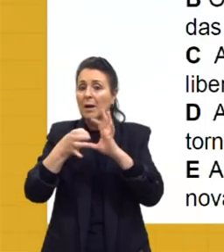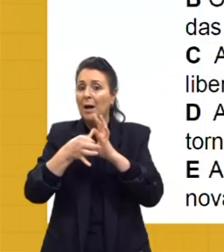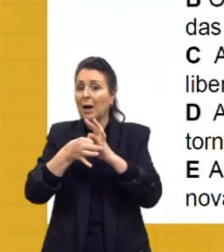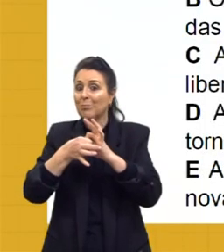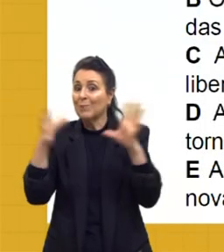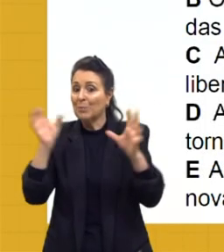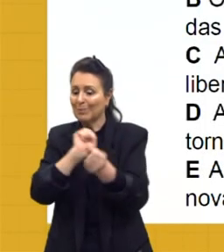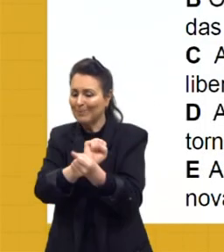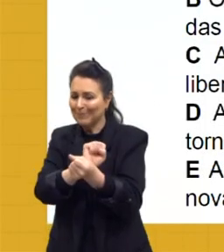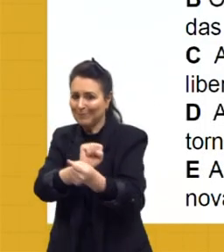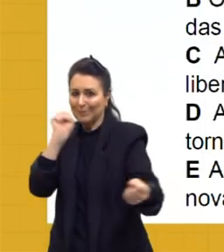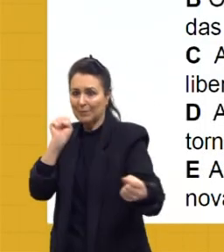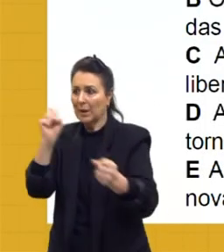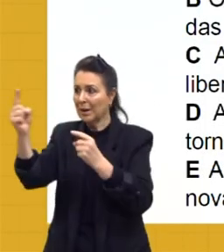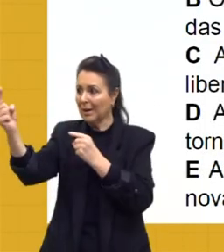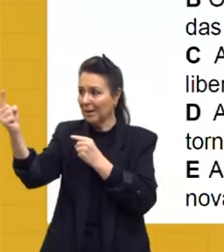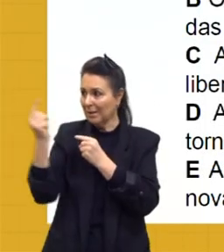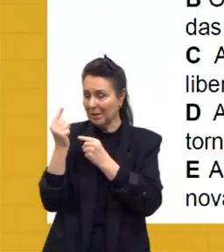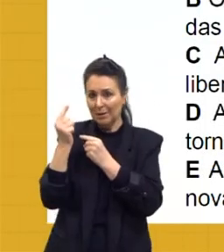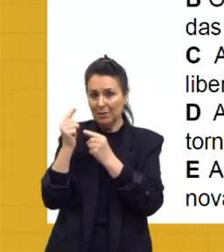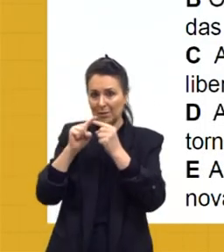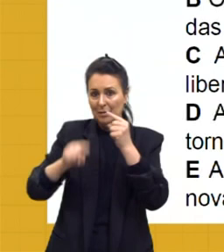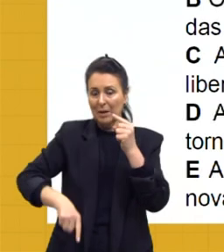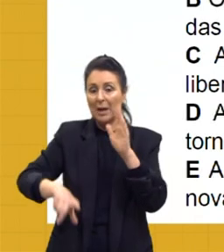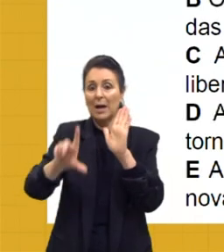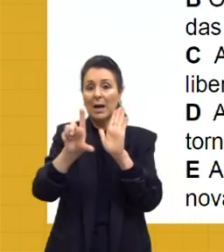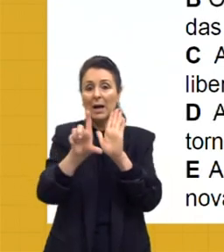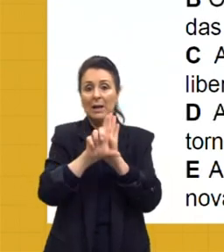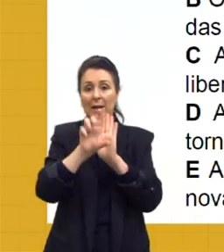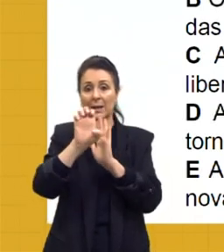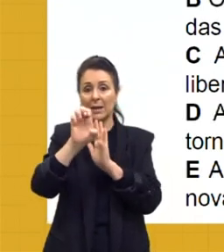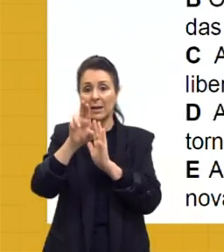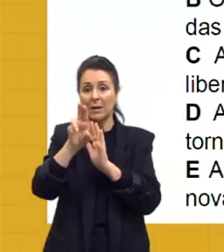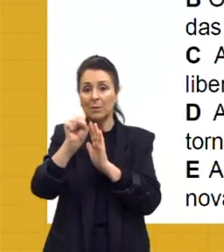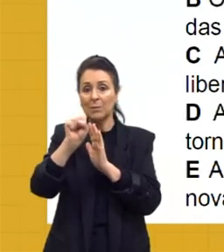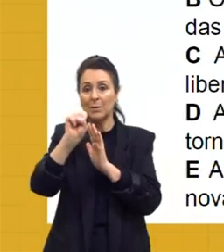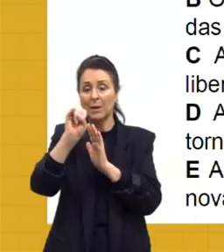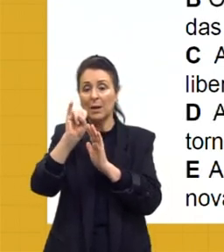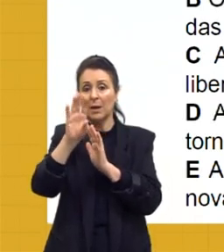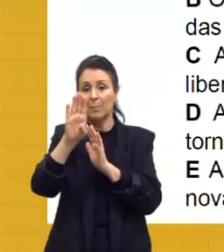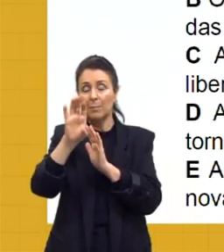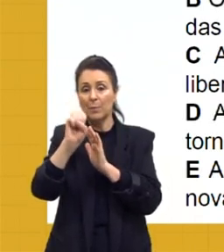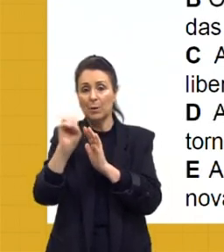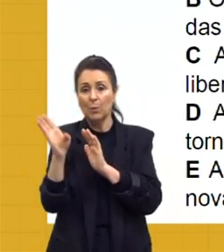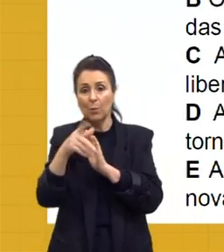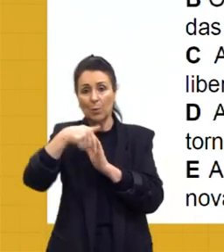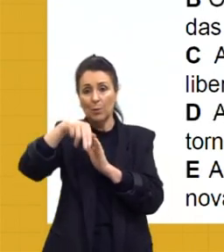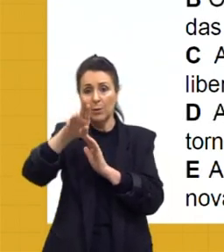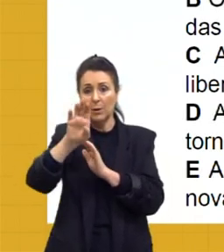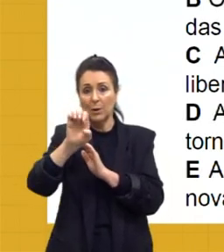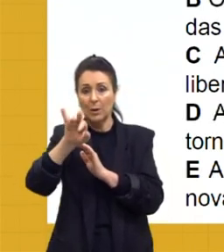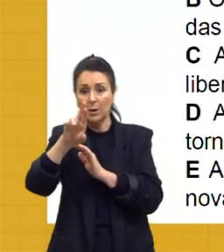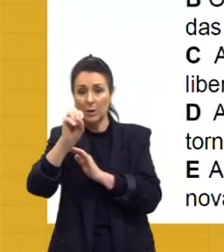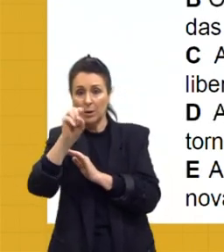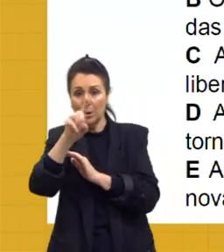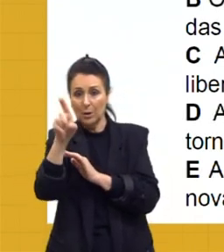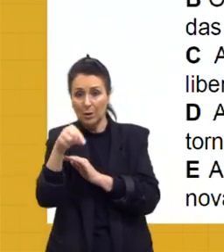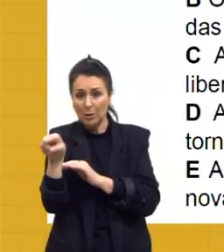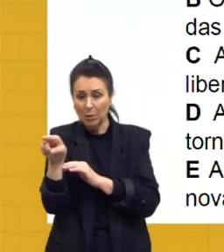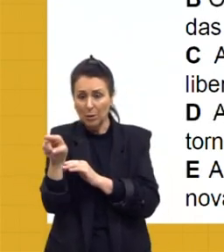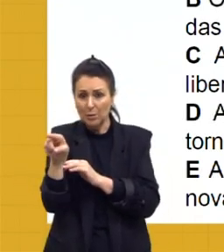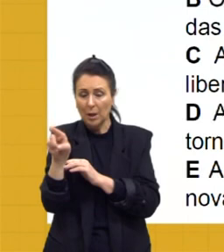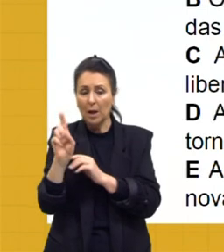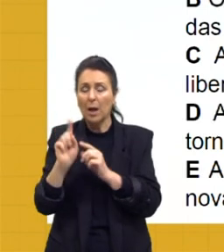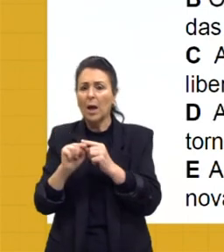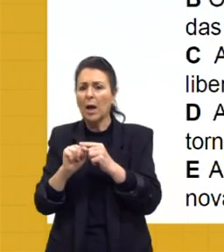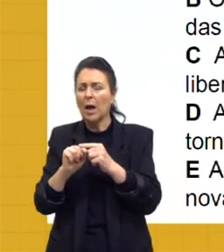tráfico negreiro, a lei Eusébio de Queiroz bloqueou a formulação de novas leis anti-escravidão no Brasil.